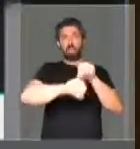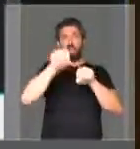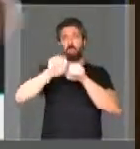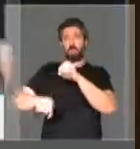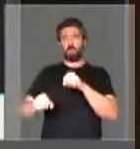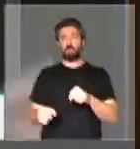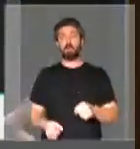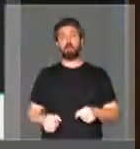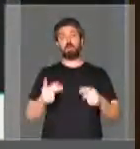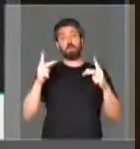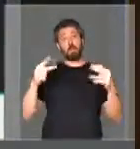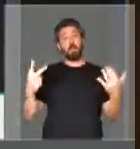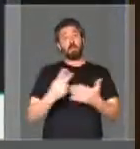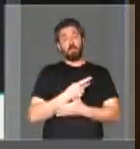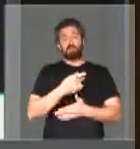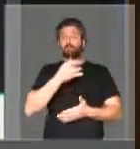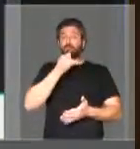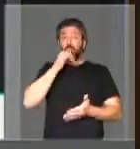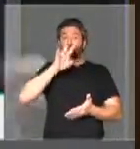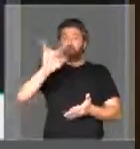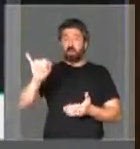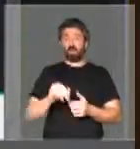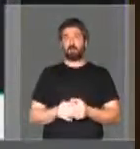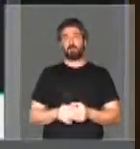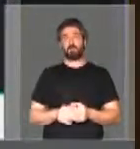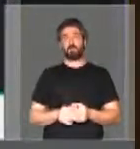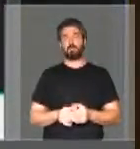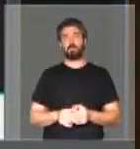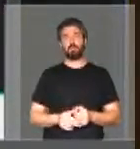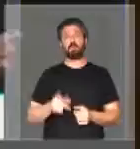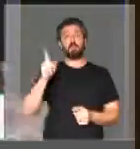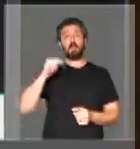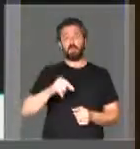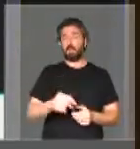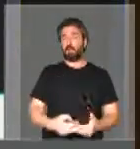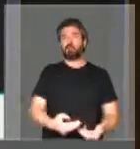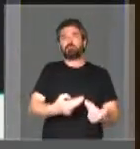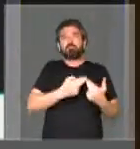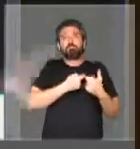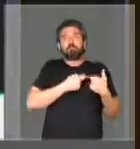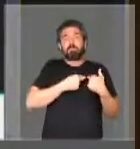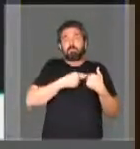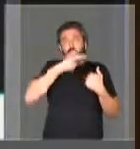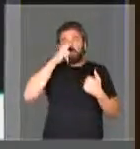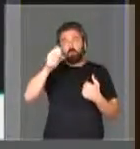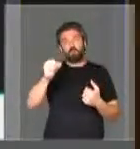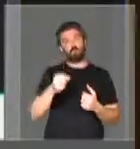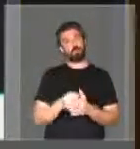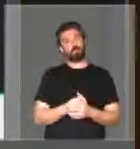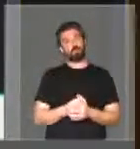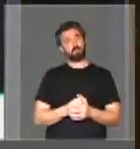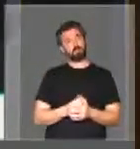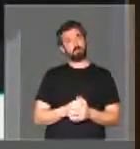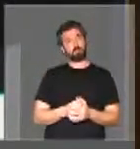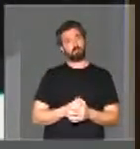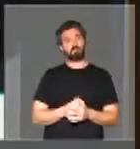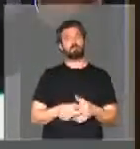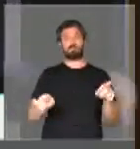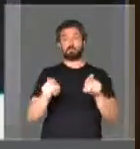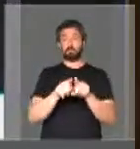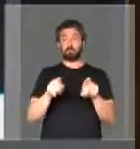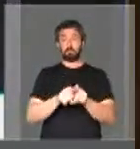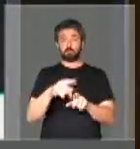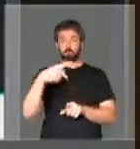Brasil como fatalmente ocorrerá. Portanto, é de enorme responsabilidade. Além disso, além